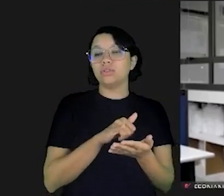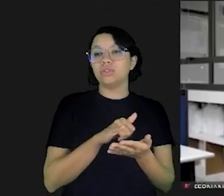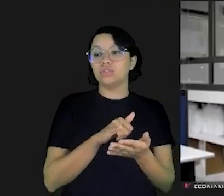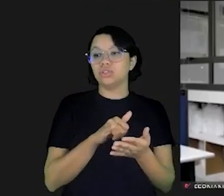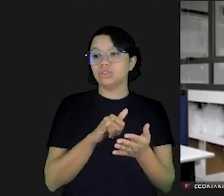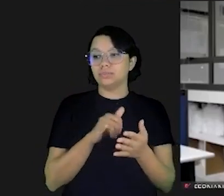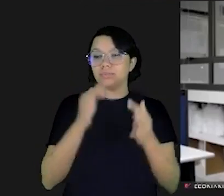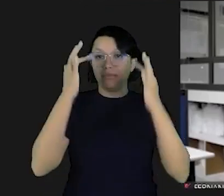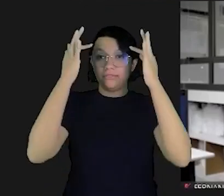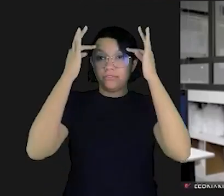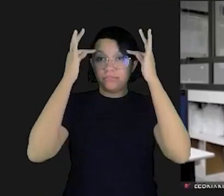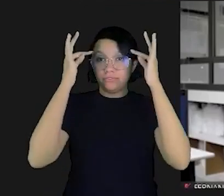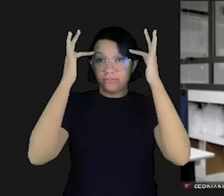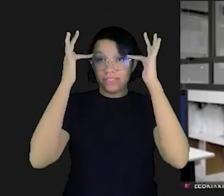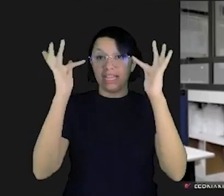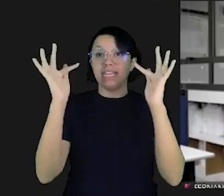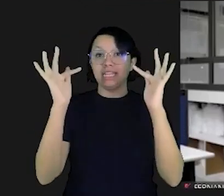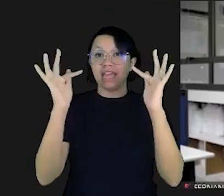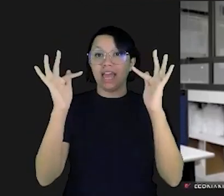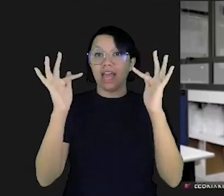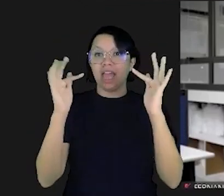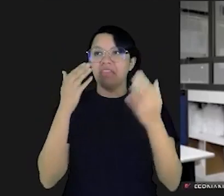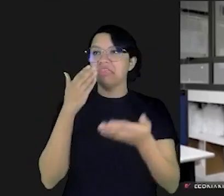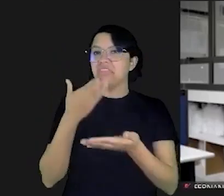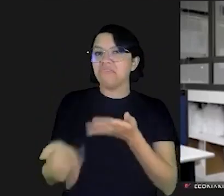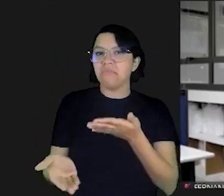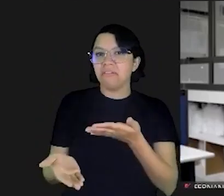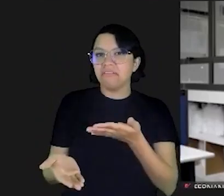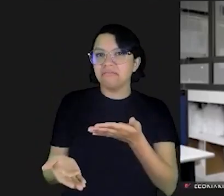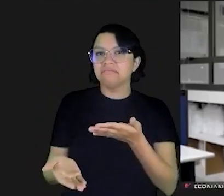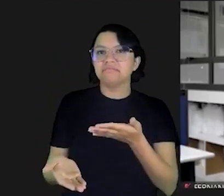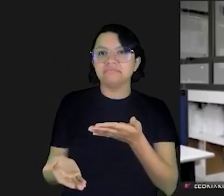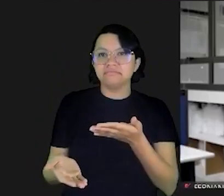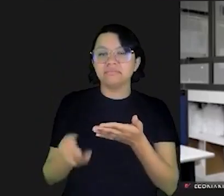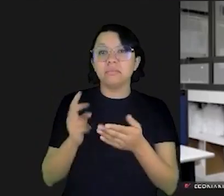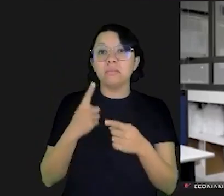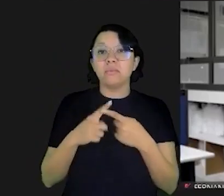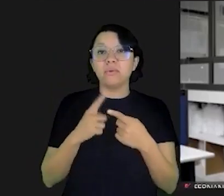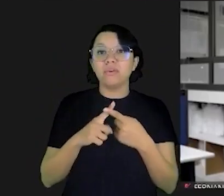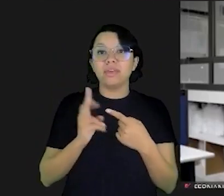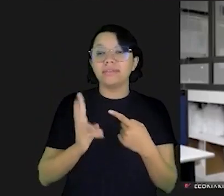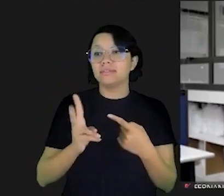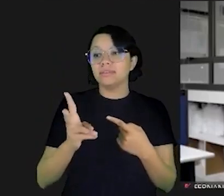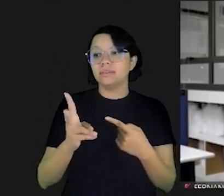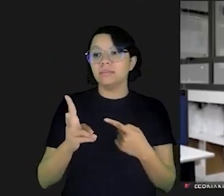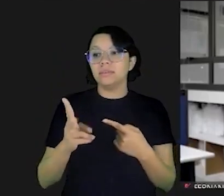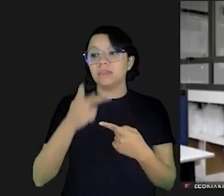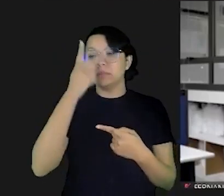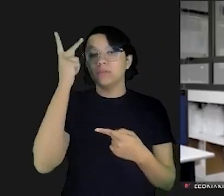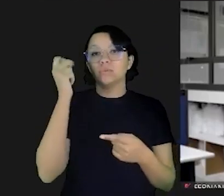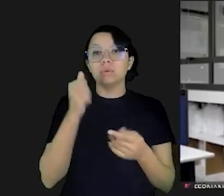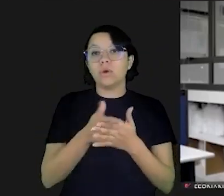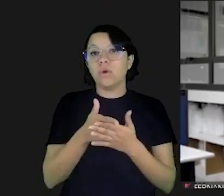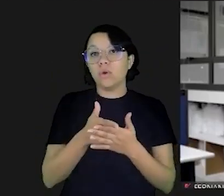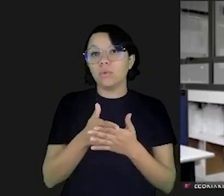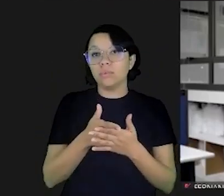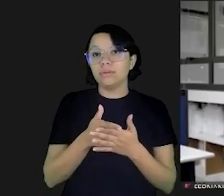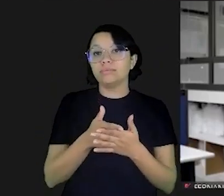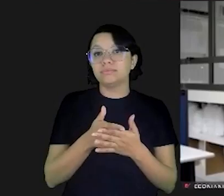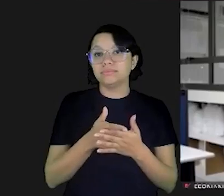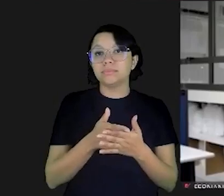fidelidade eu acho que eles são uma das maiores fontes de desperdício da face da terra porque muito frequentemente a pessoa compra